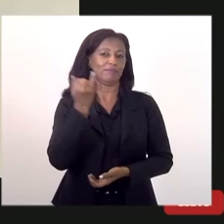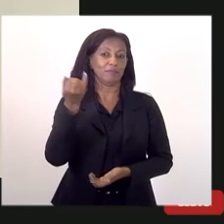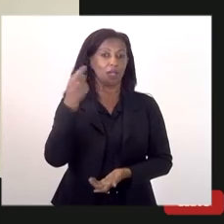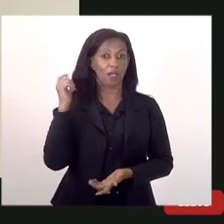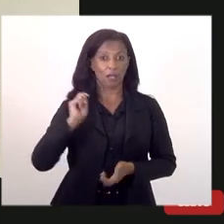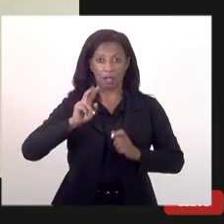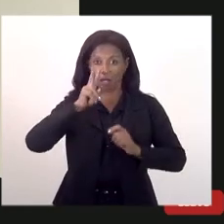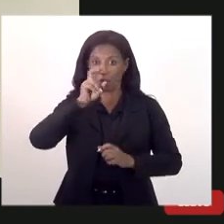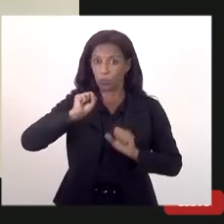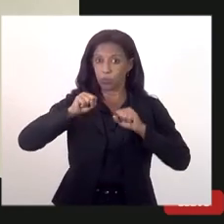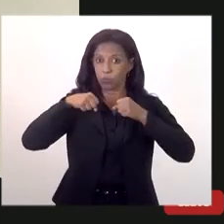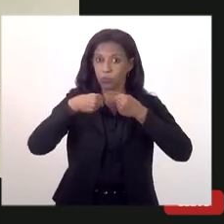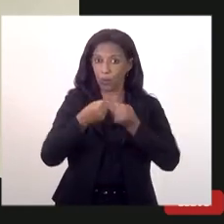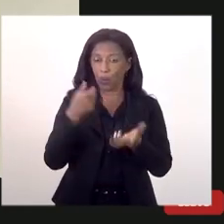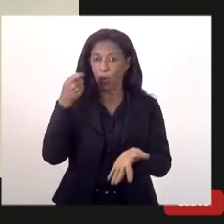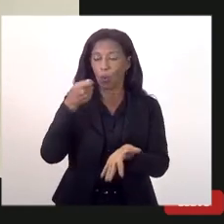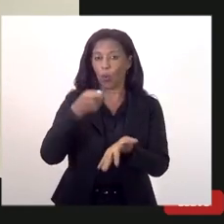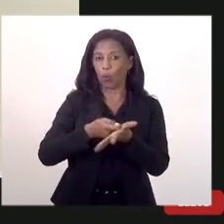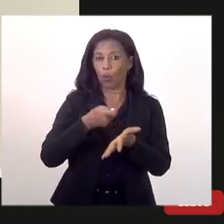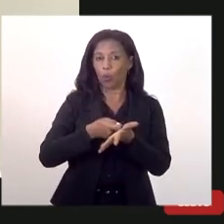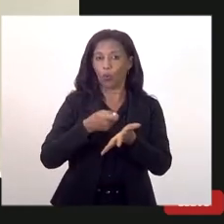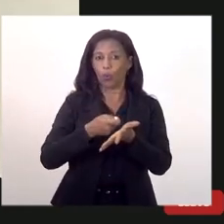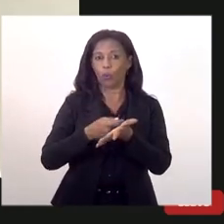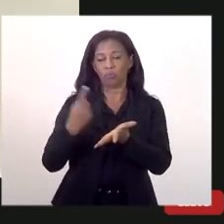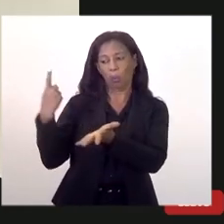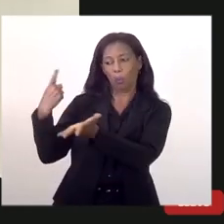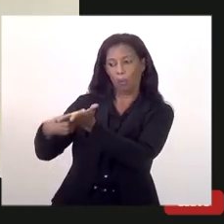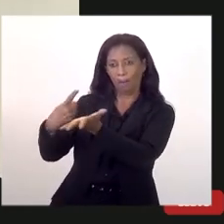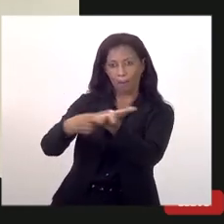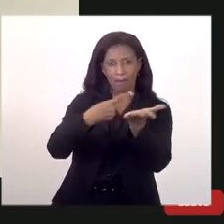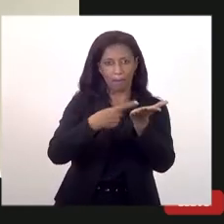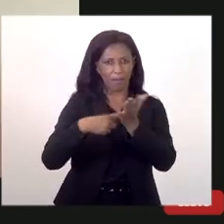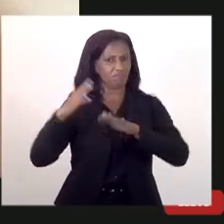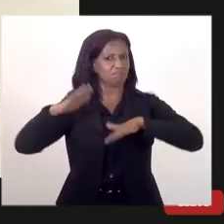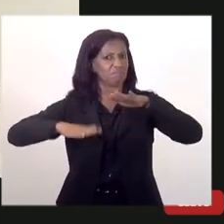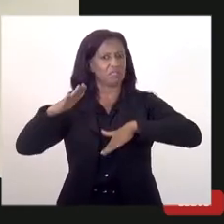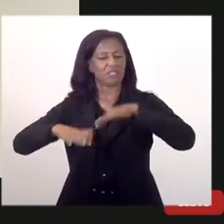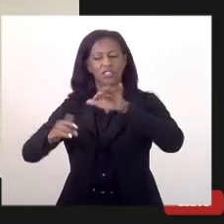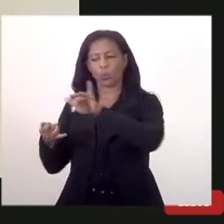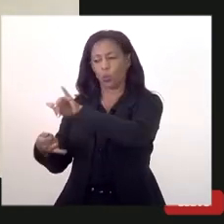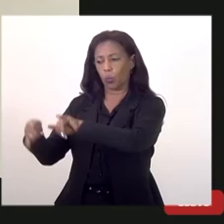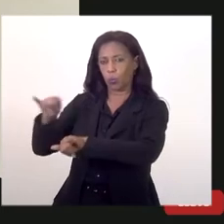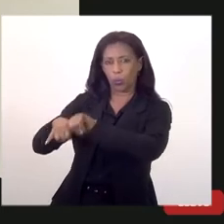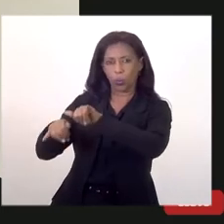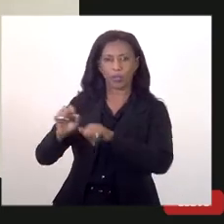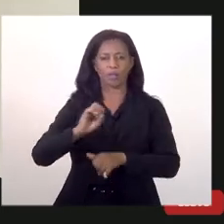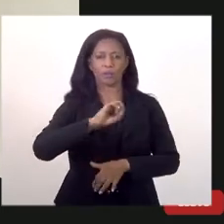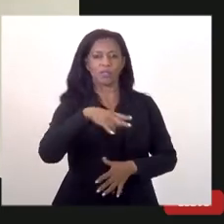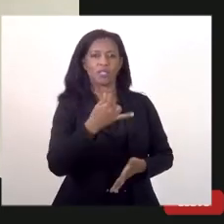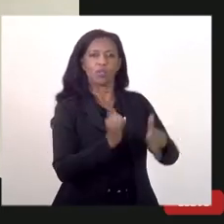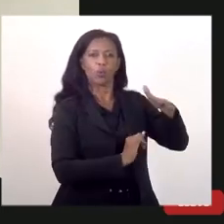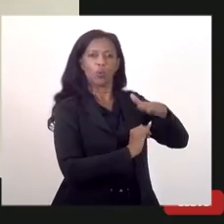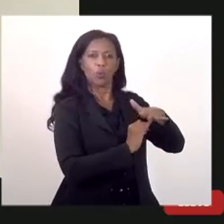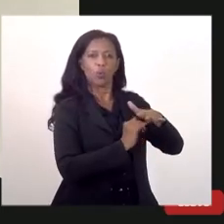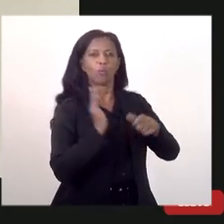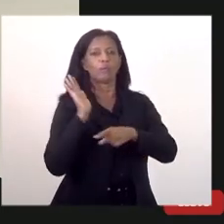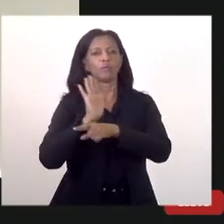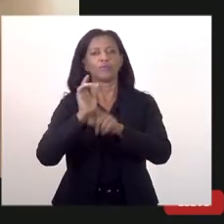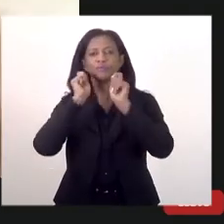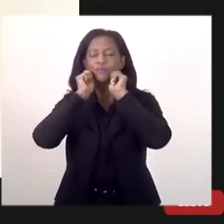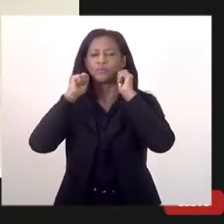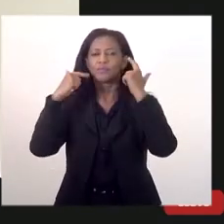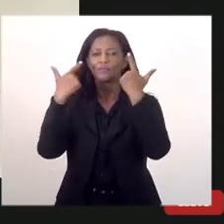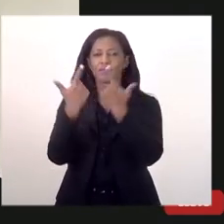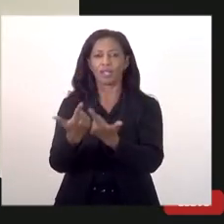compromisso seja do Conselho Regional de Química seja do Instituto Federal do Rio de Janeiro em contribuir com a Assembleia Legislativa em